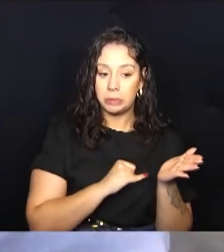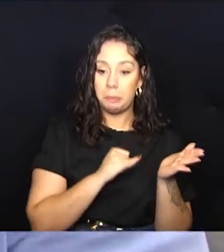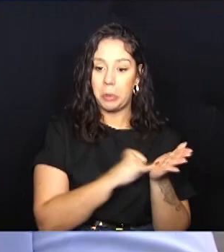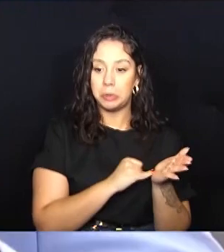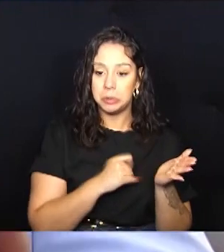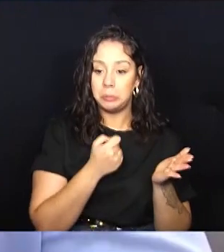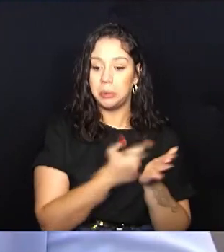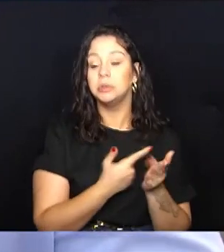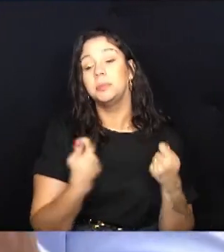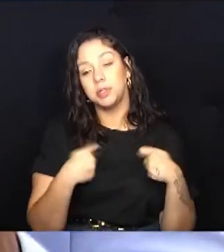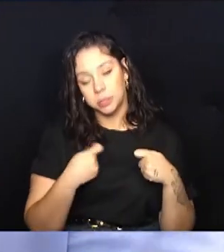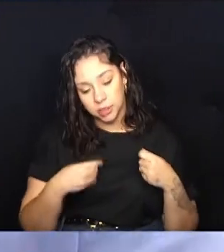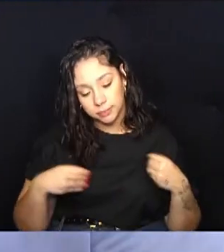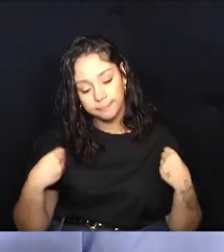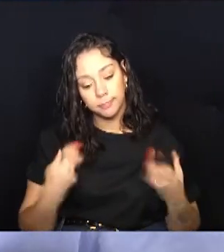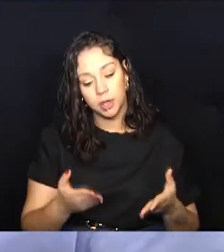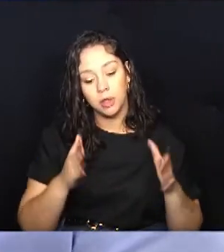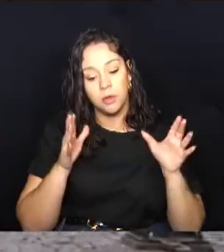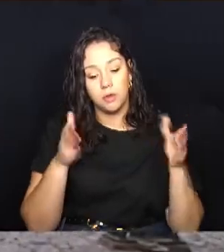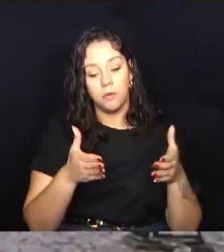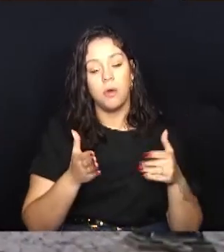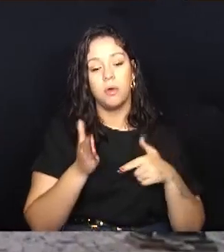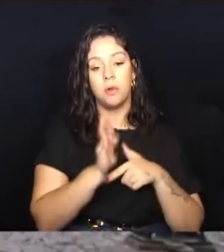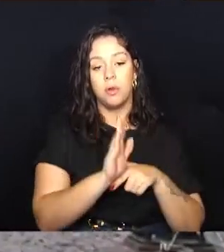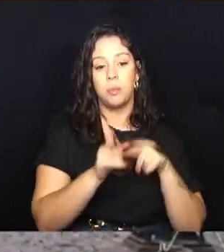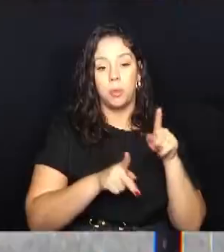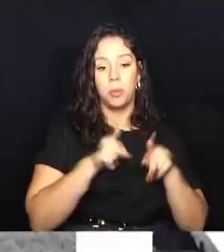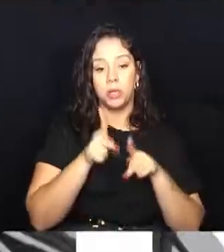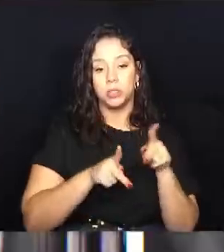revertidos em favor da população.